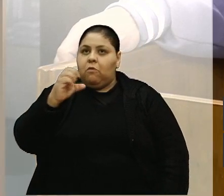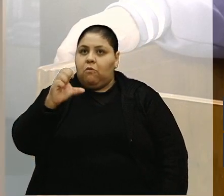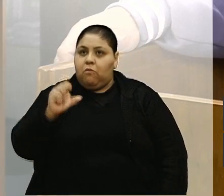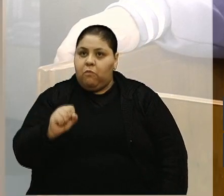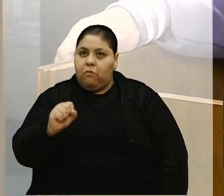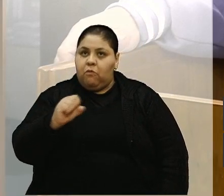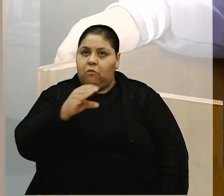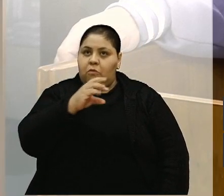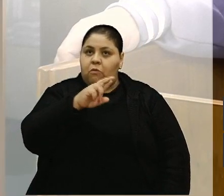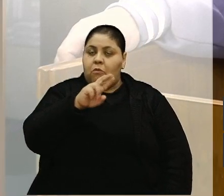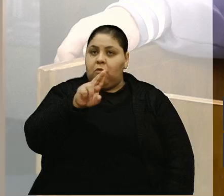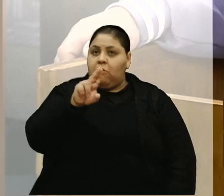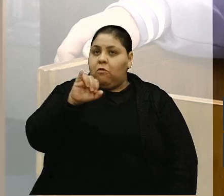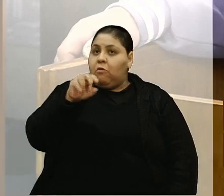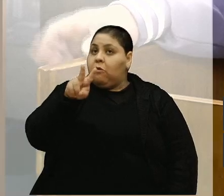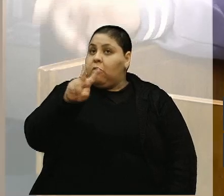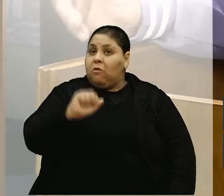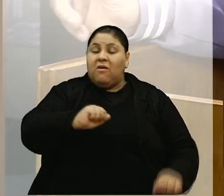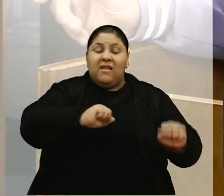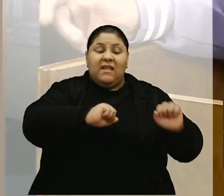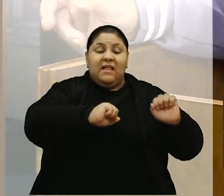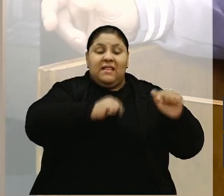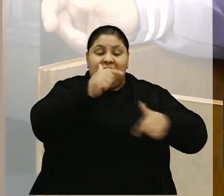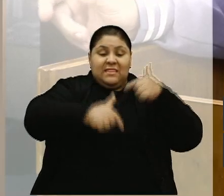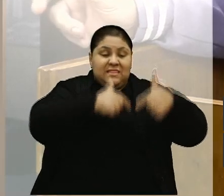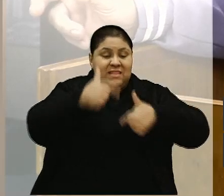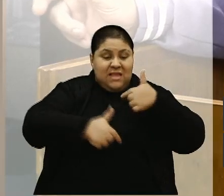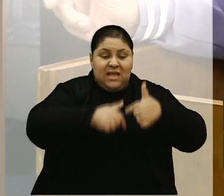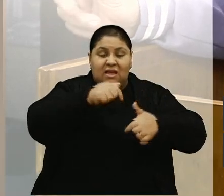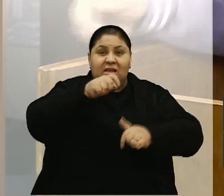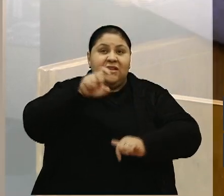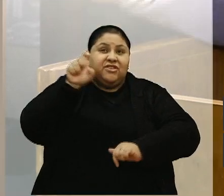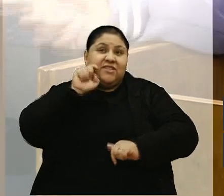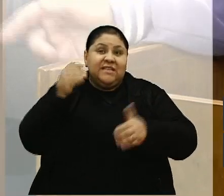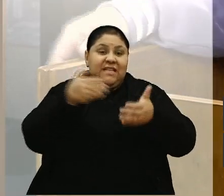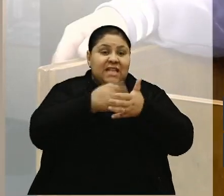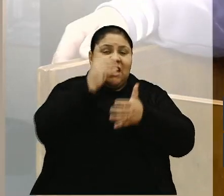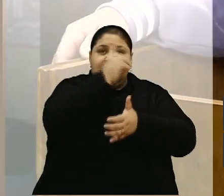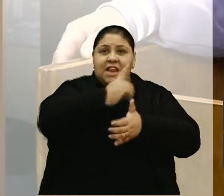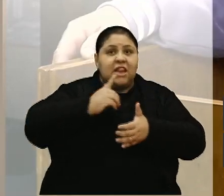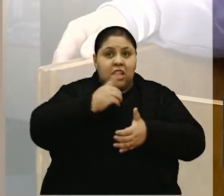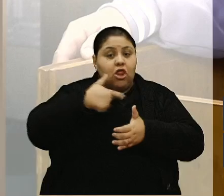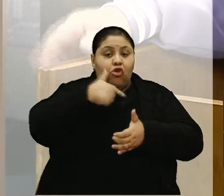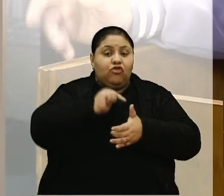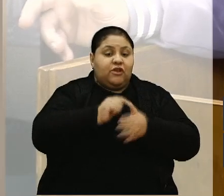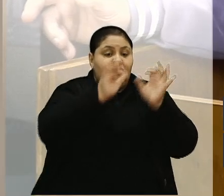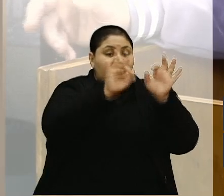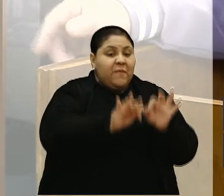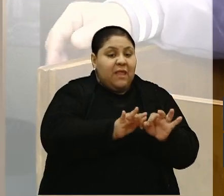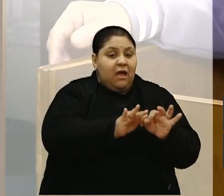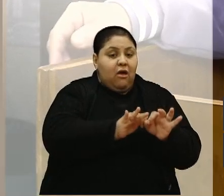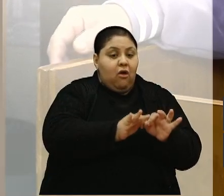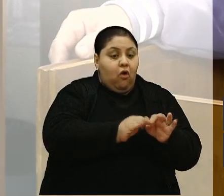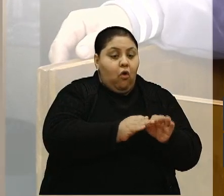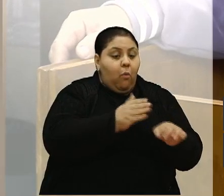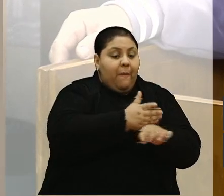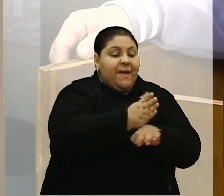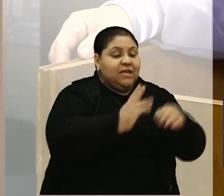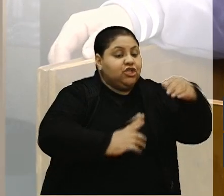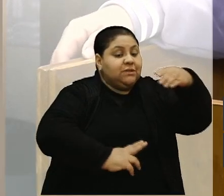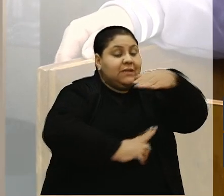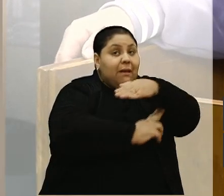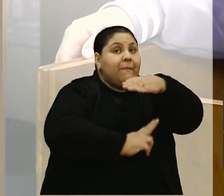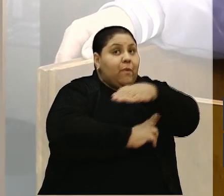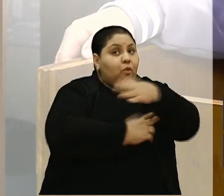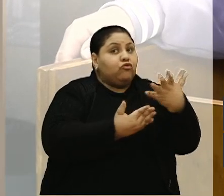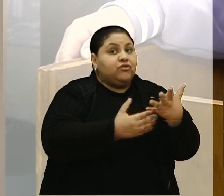Criúva, trabalhou quinta, sexta, sábado e domingo, com uma PC para poder nem terminar um lado de uma das pontes ali em